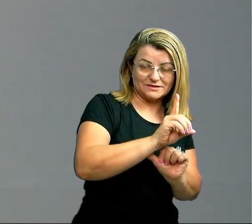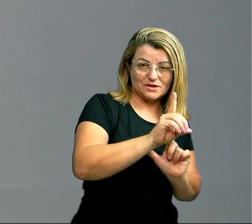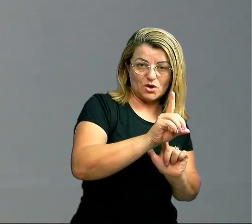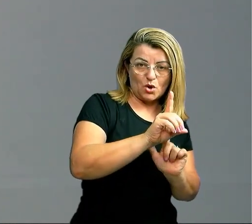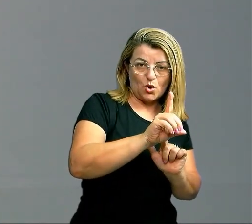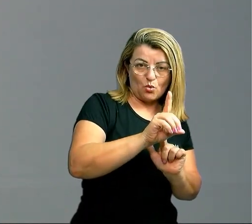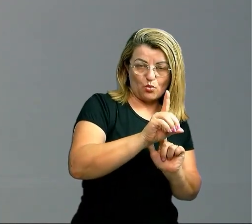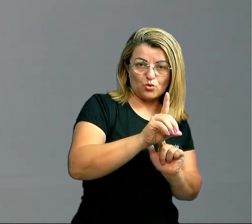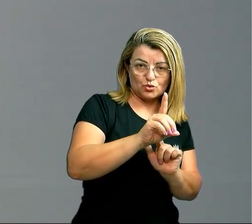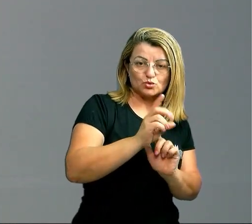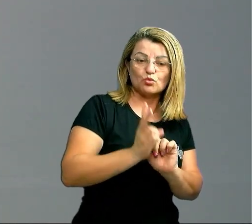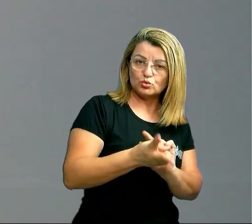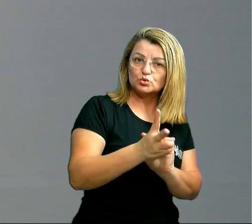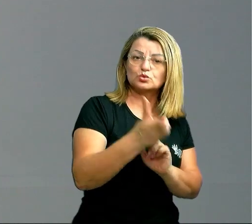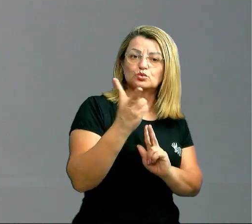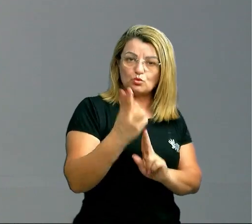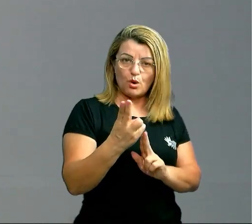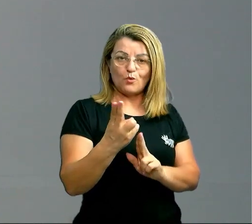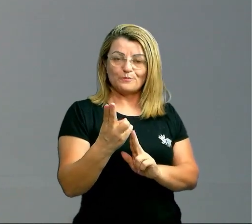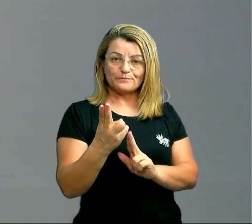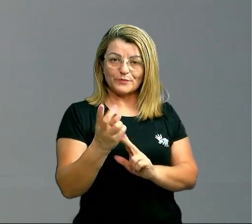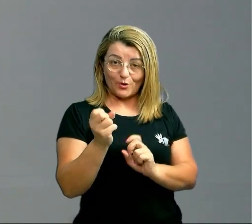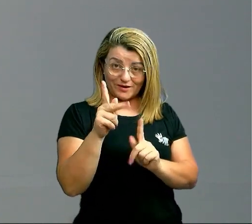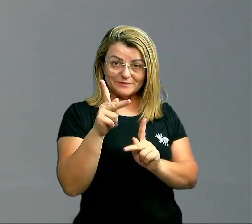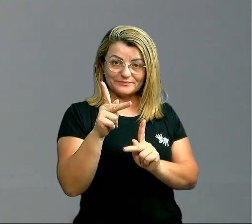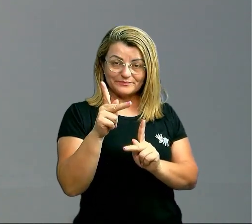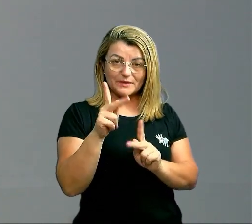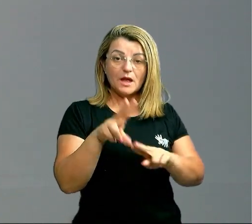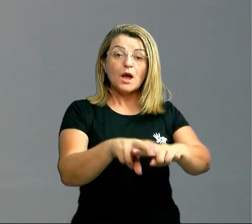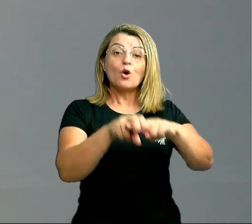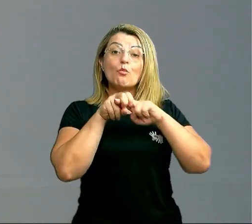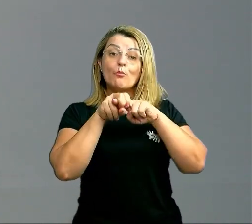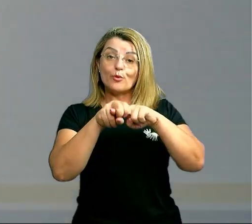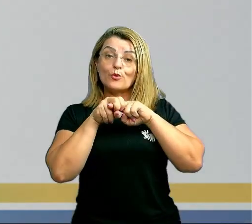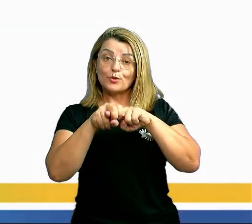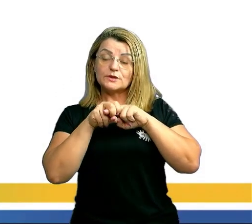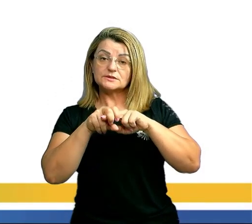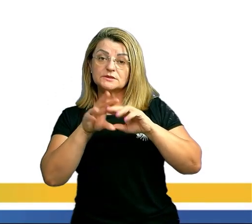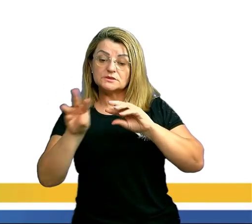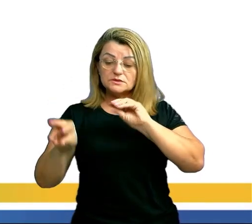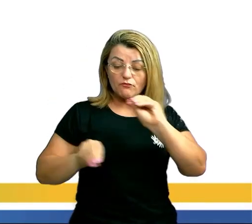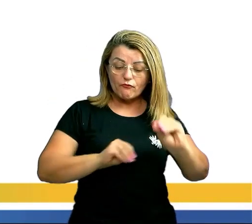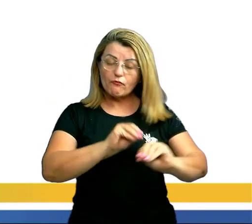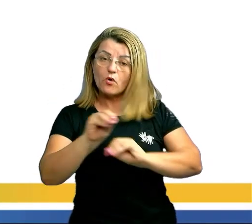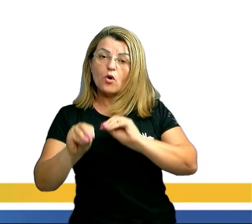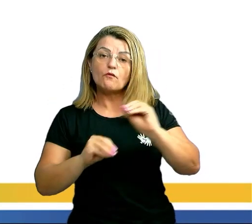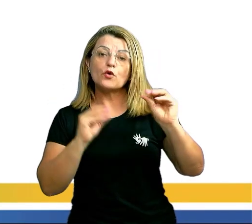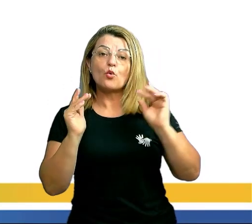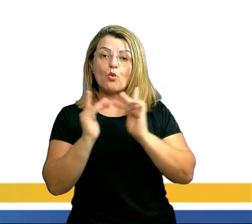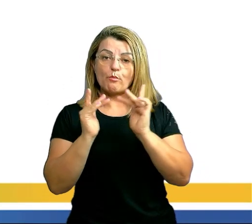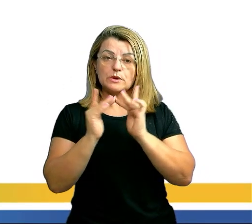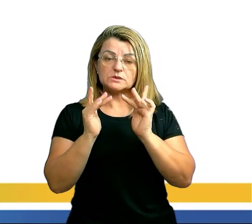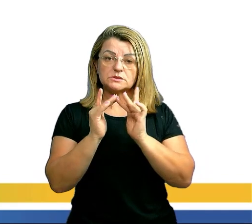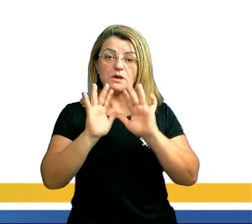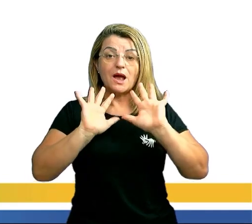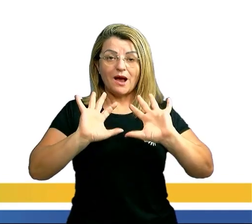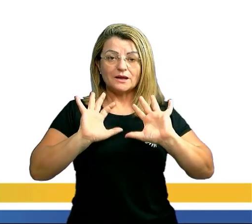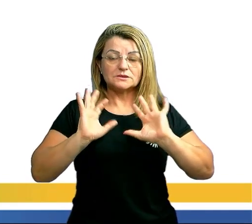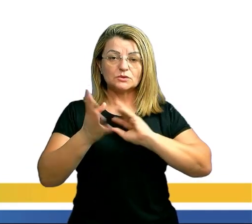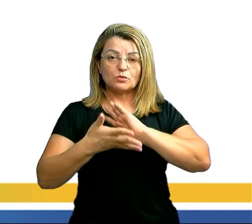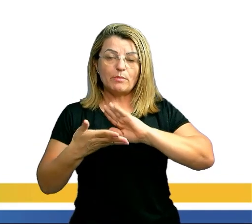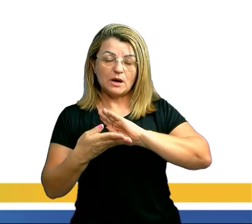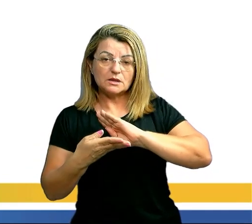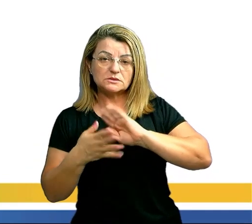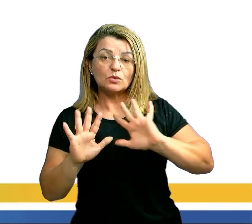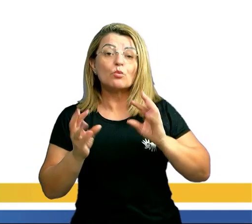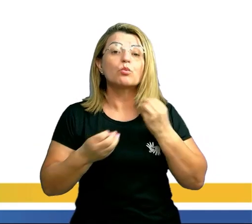jogo continua o mesmo, ok? Por isso que isso envolve combinação. Então, com base nisso, como